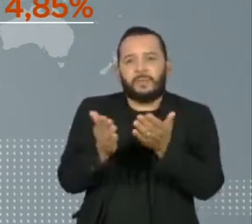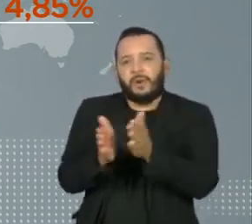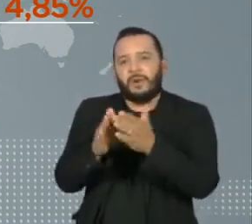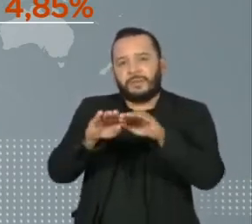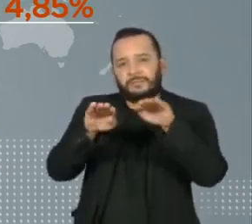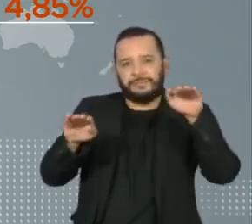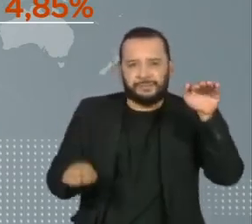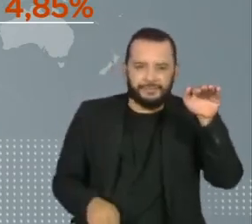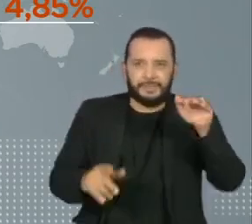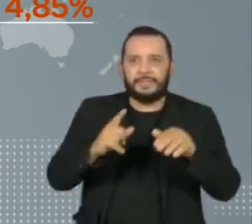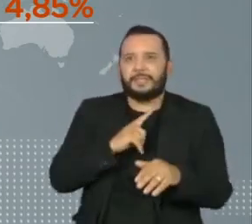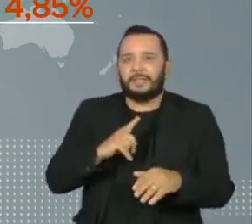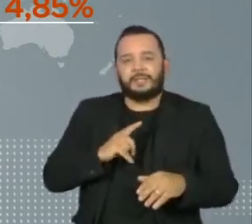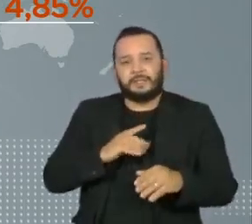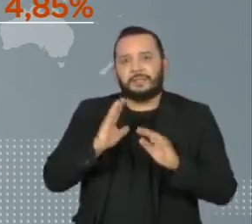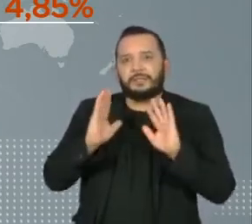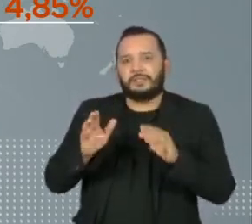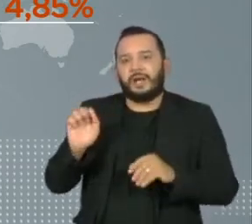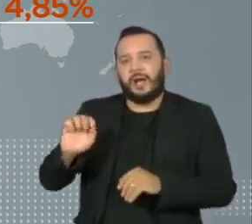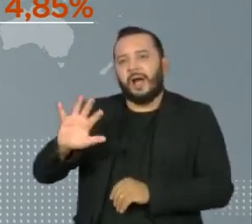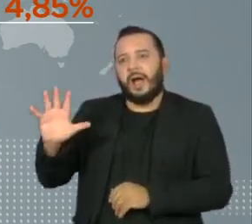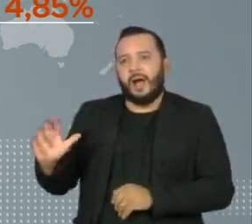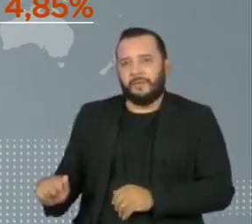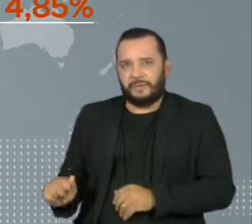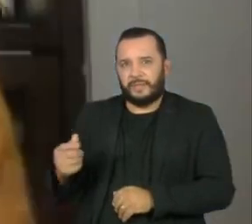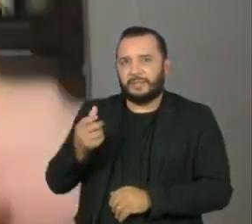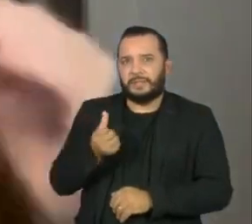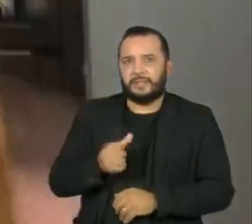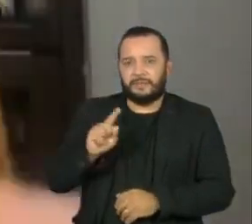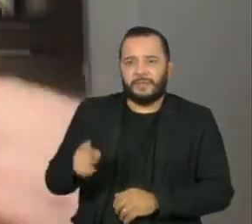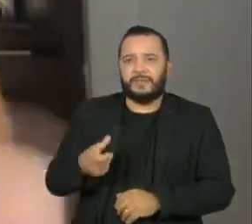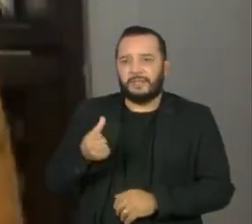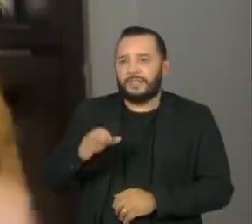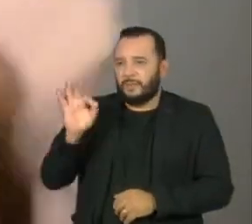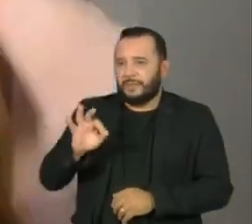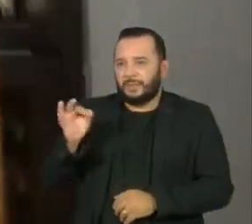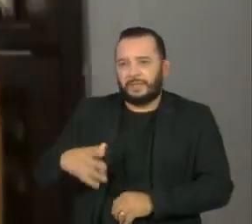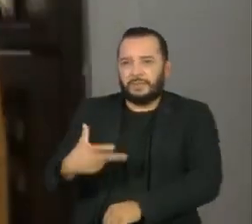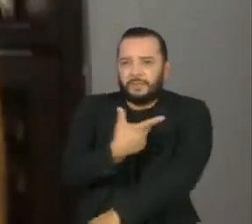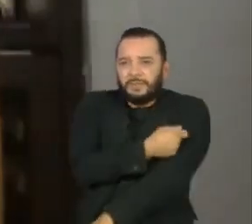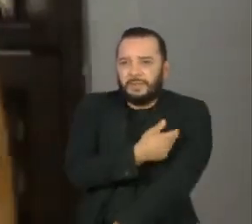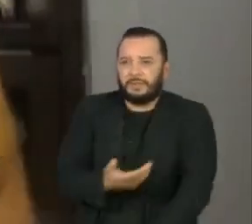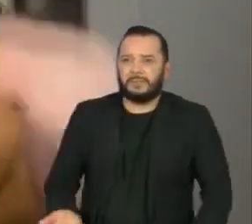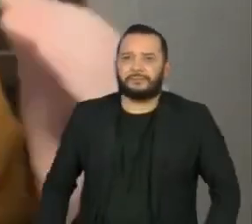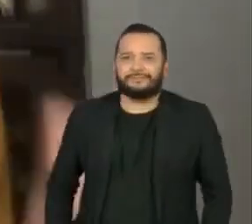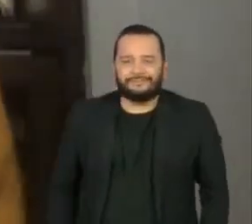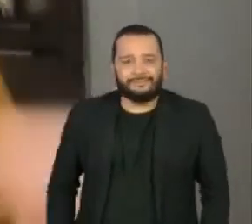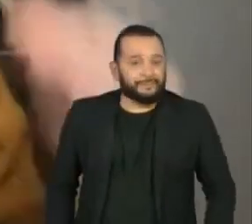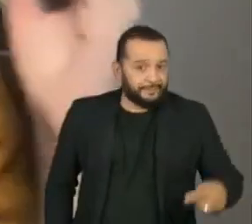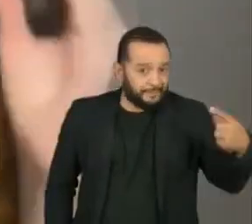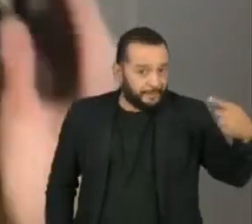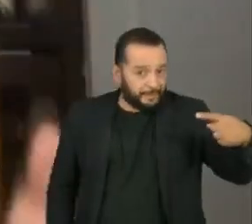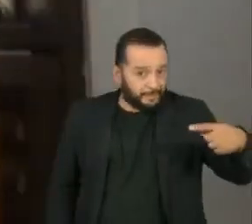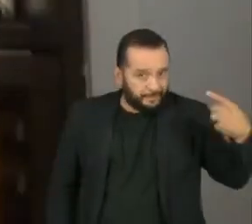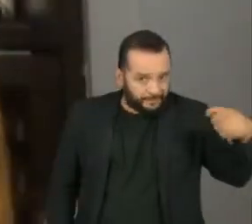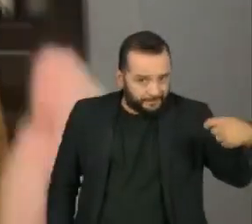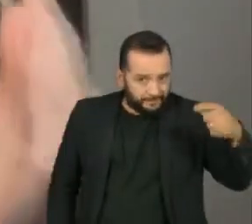Em todo o continente, são 6,6% de imunizados. É preciso, primeiro, prover